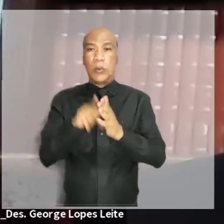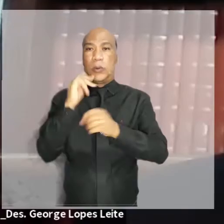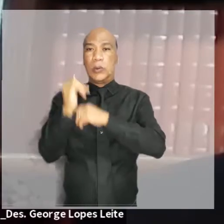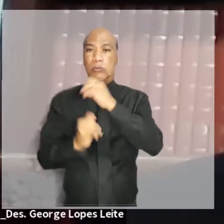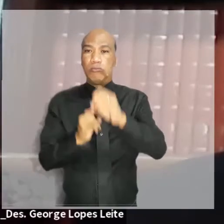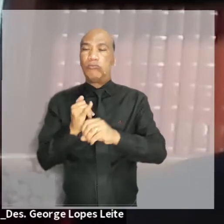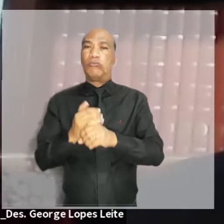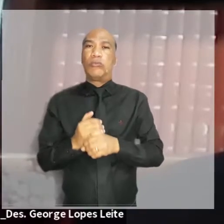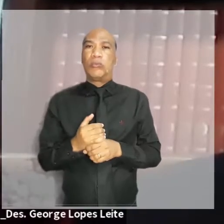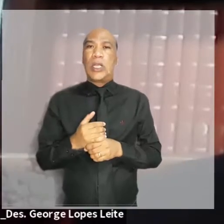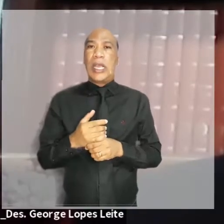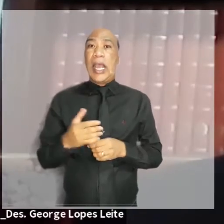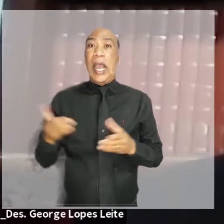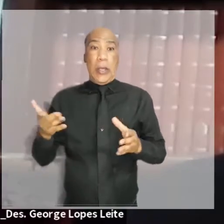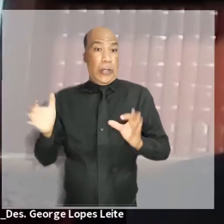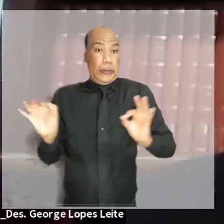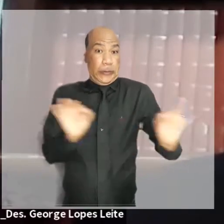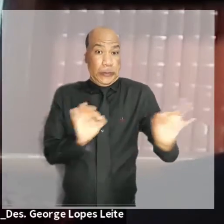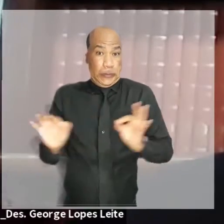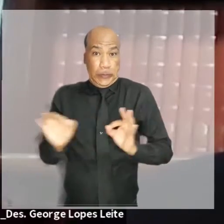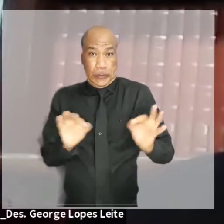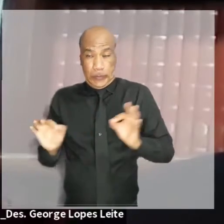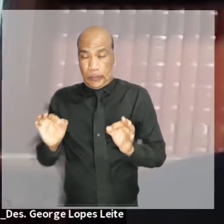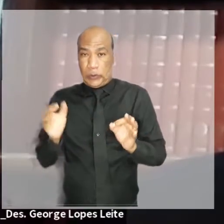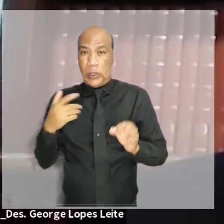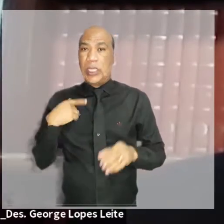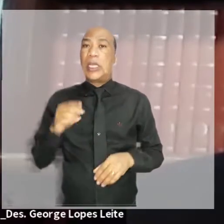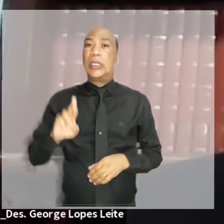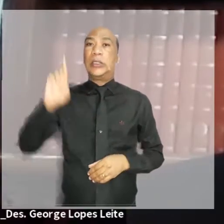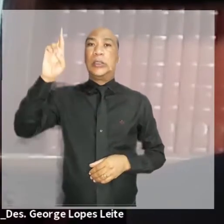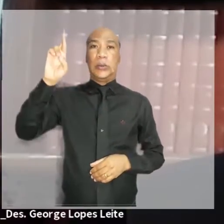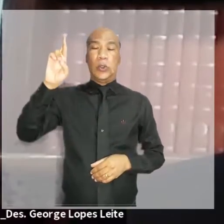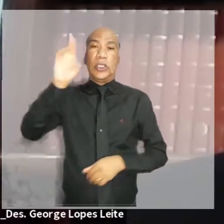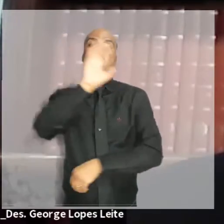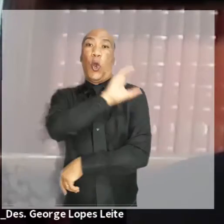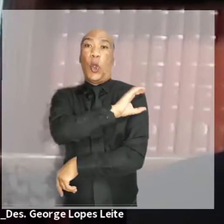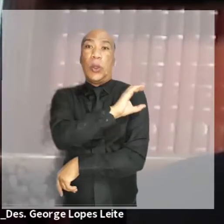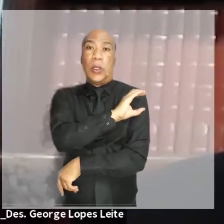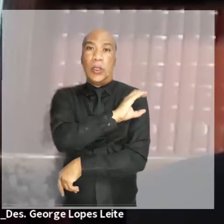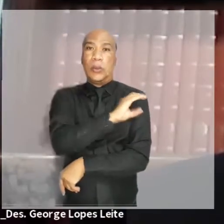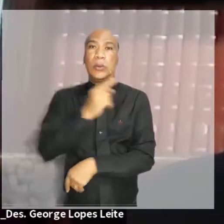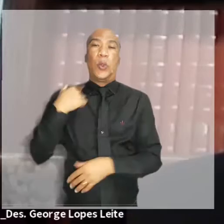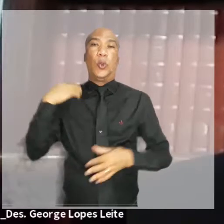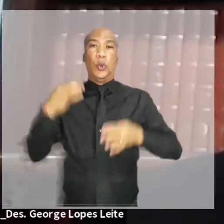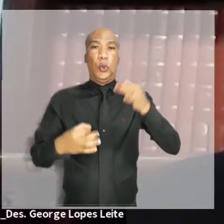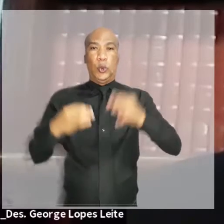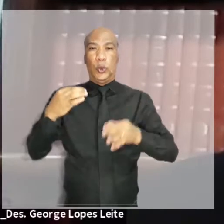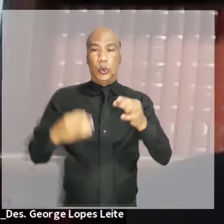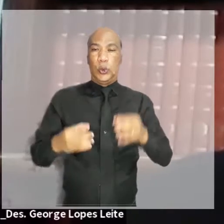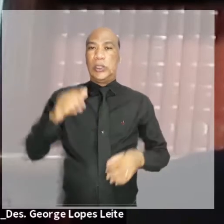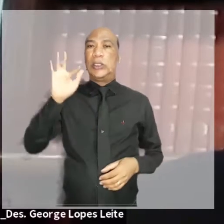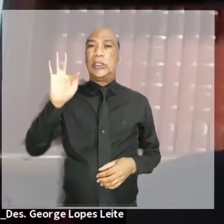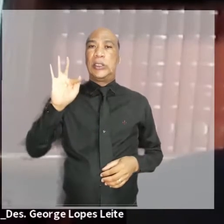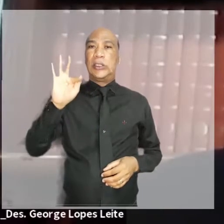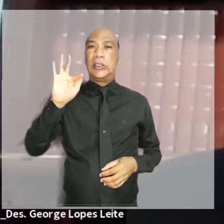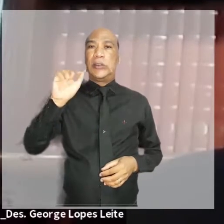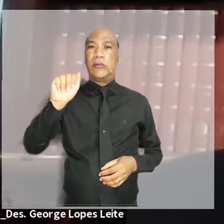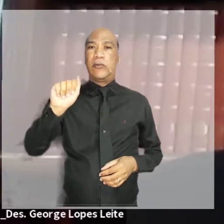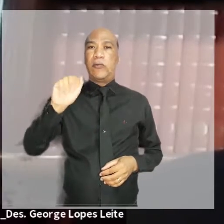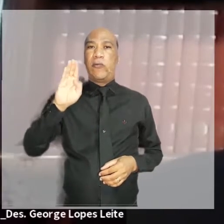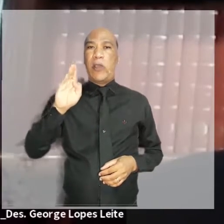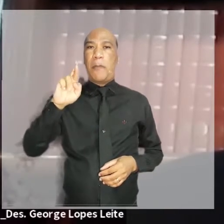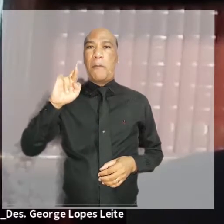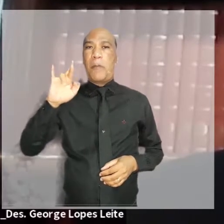gestão e à cultura digital. A materialização desta ação foi orquestrada pelo coordenador-geral desta